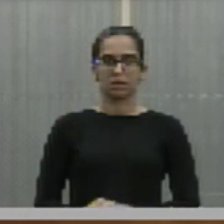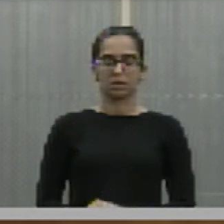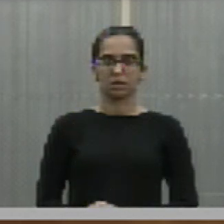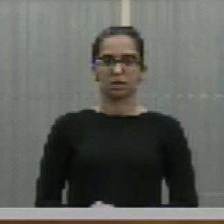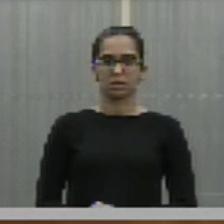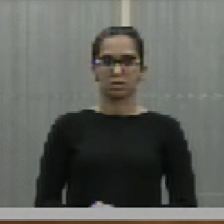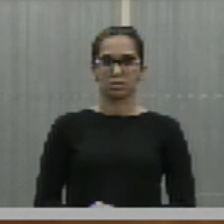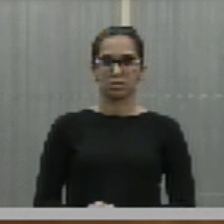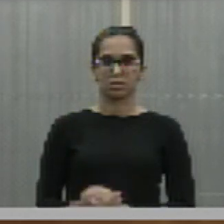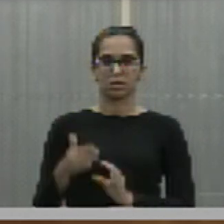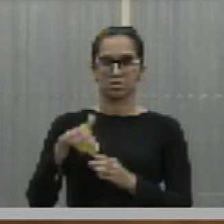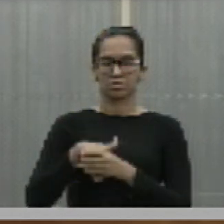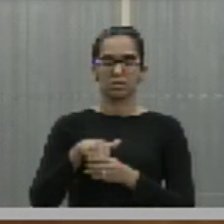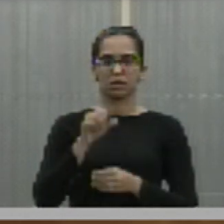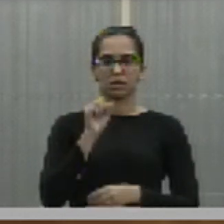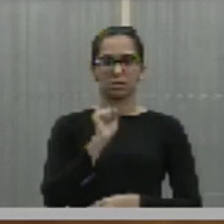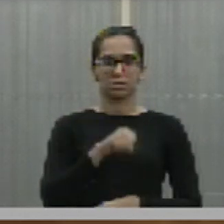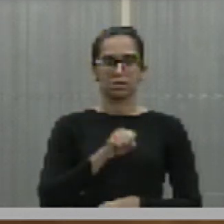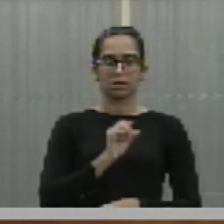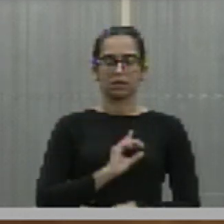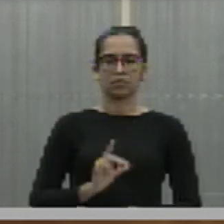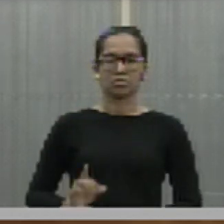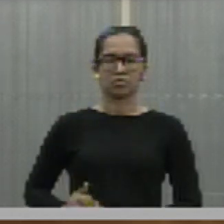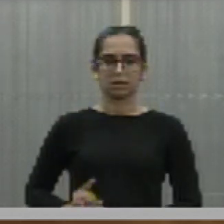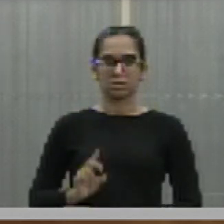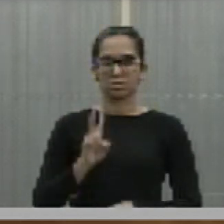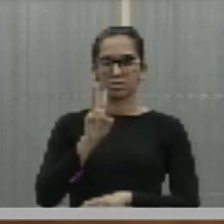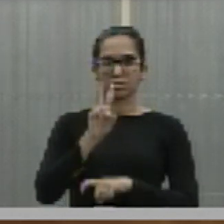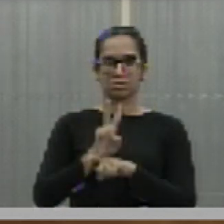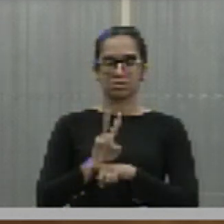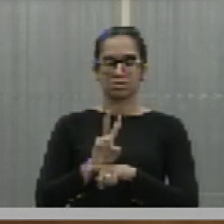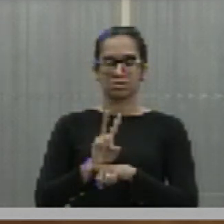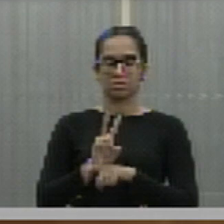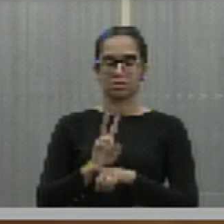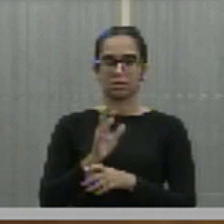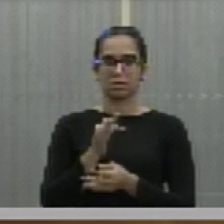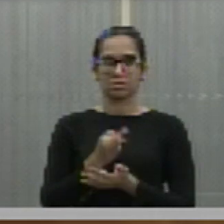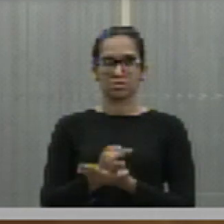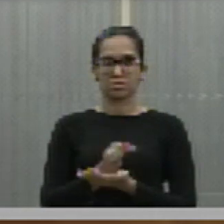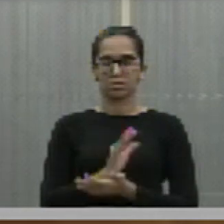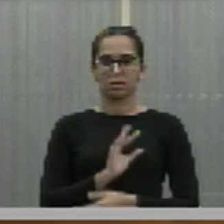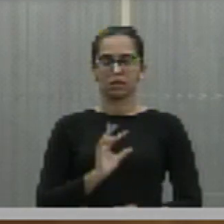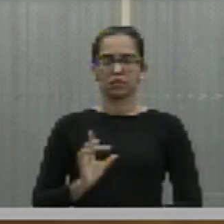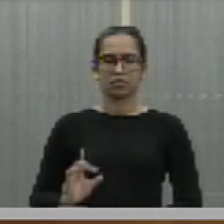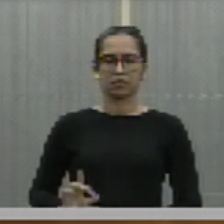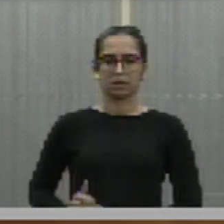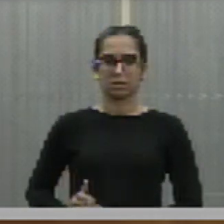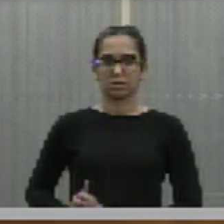Sim. Deputado Dr. Vinícius, ausente.